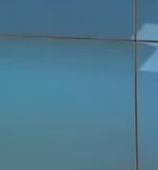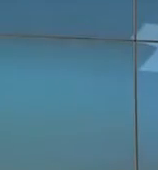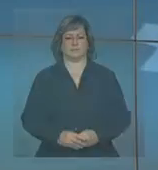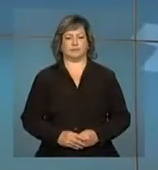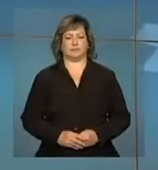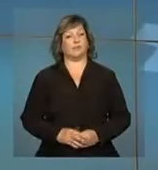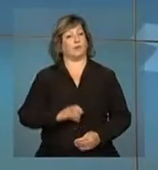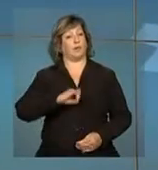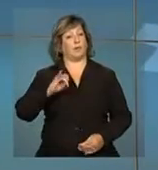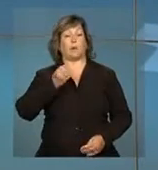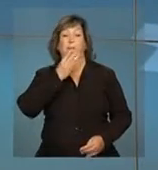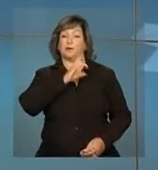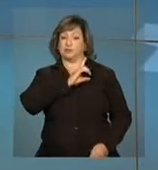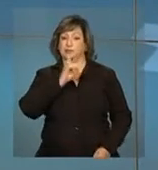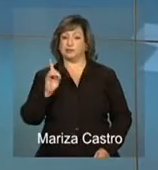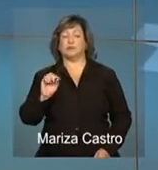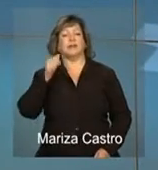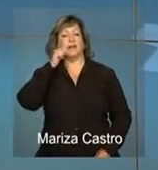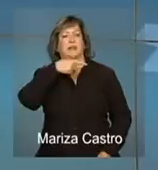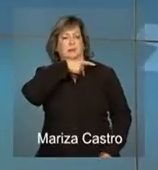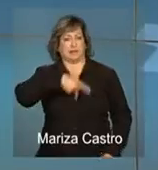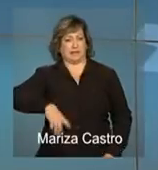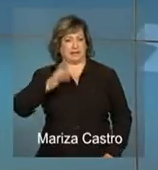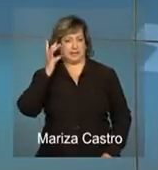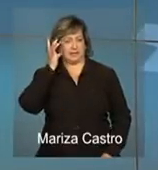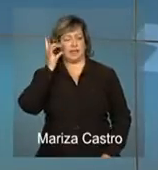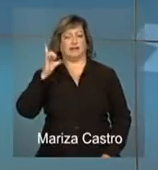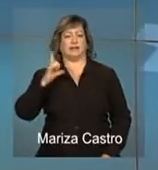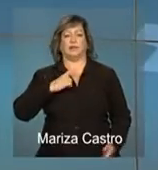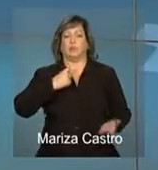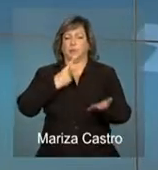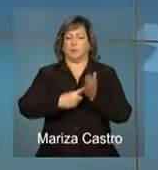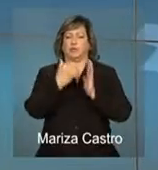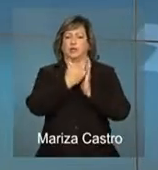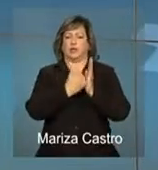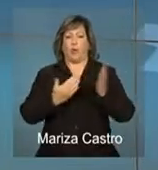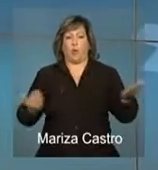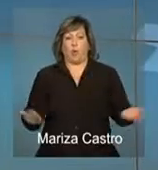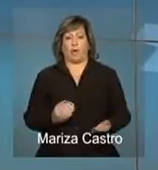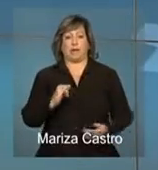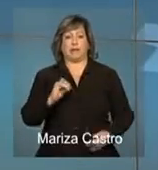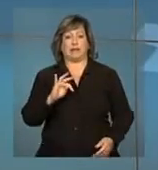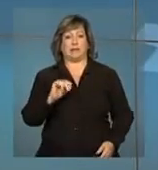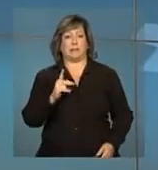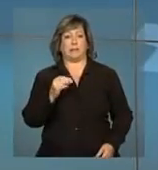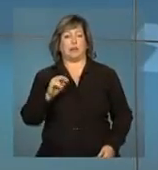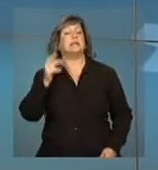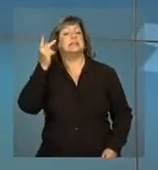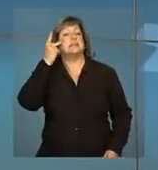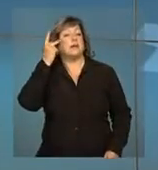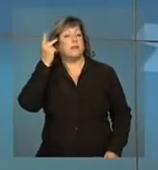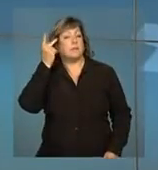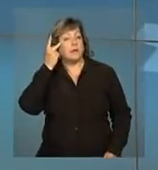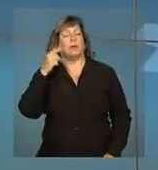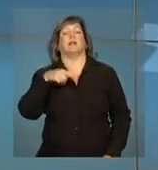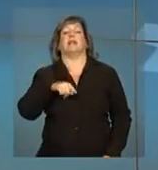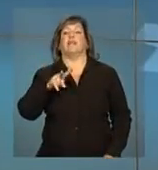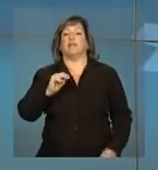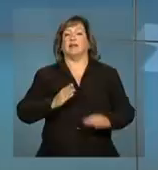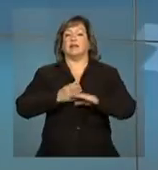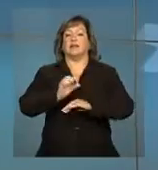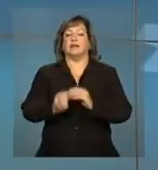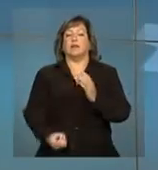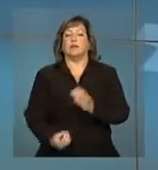Olá, bom dia. A presidenta Dilma Rousseff cumpre a agenda hoje em Itapira, São Paulo. Ela vai participar da